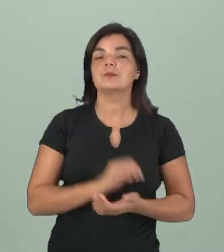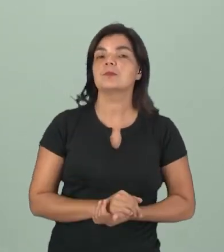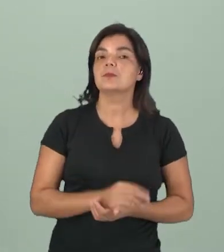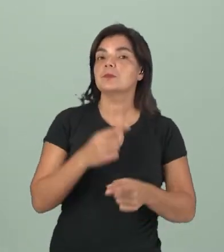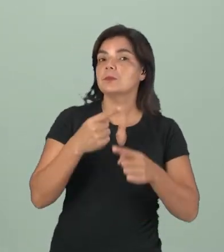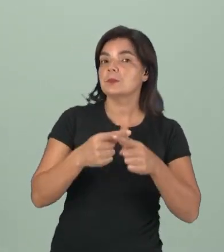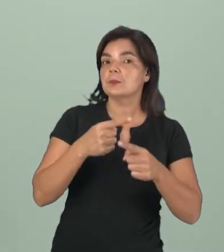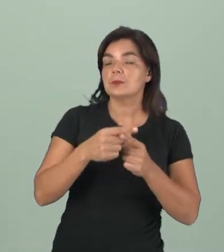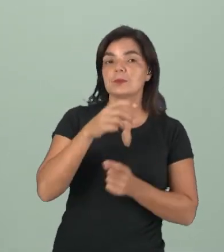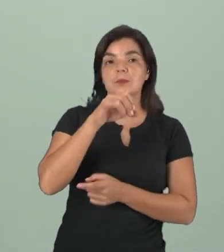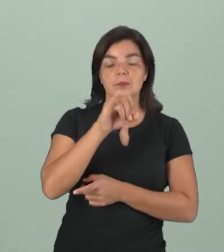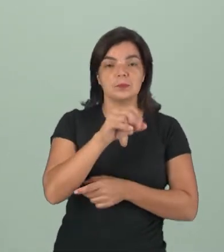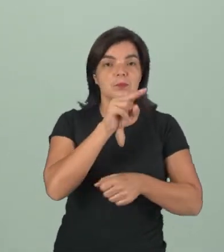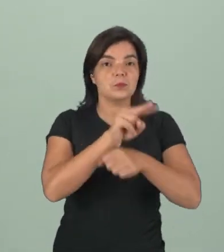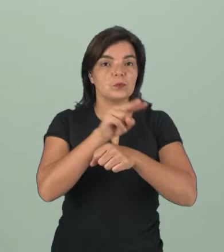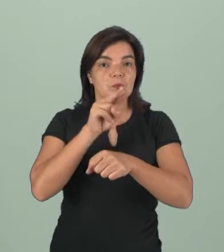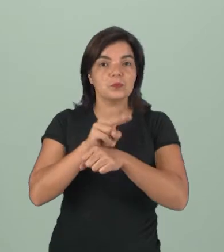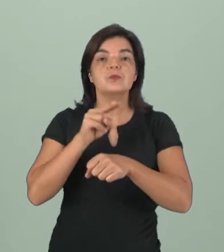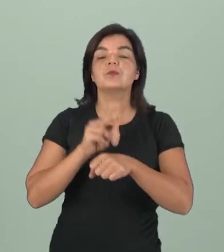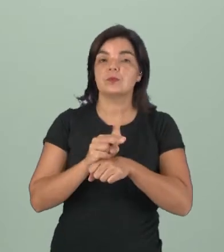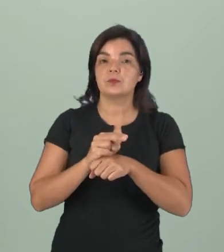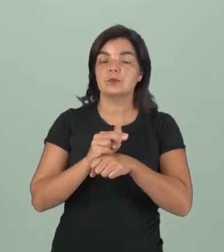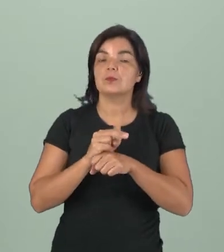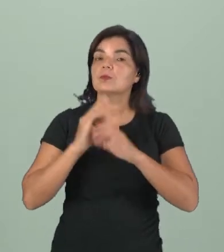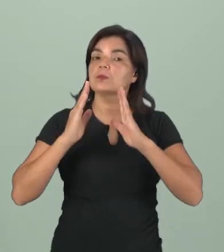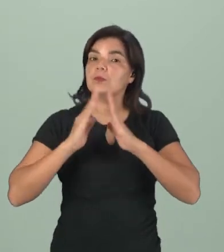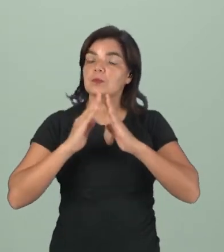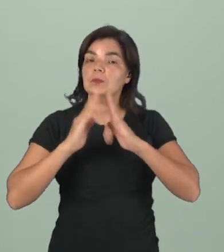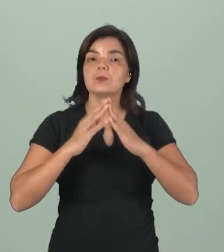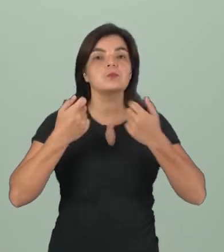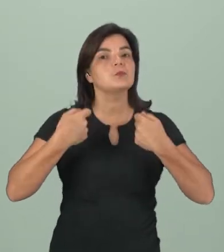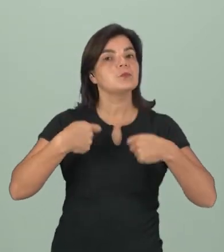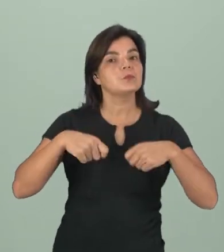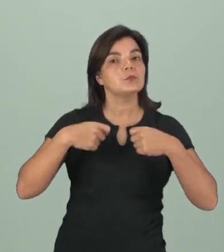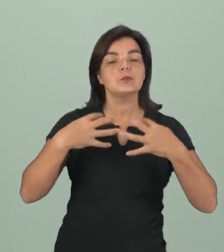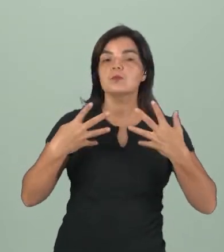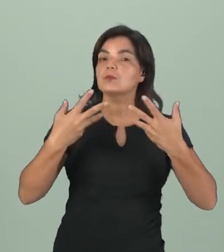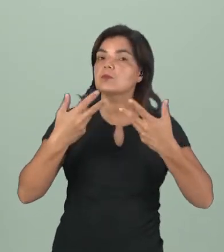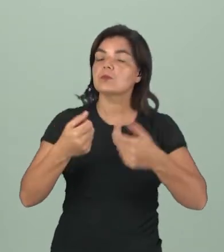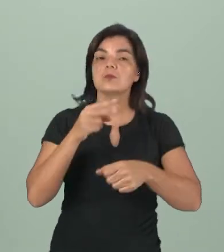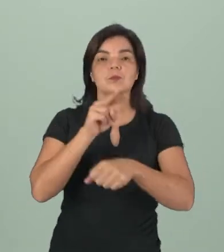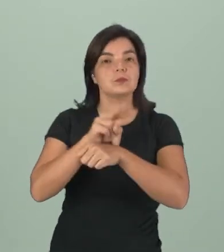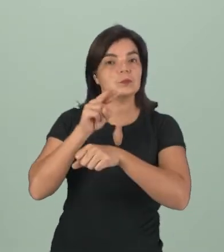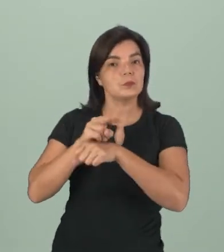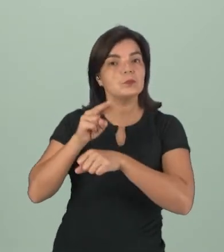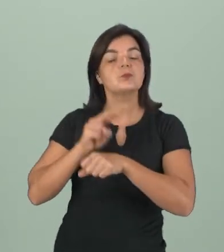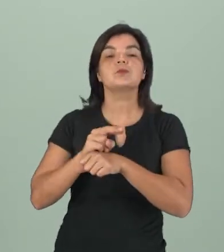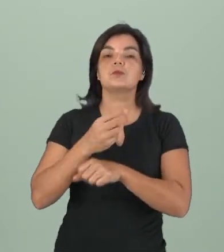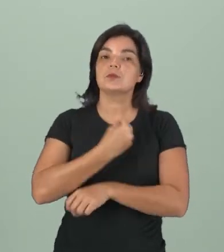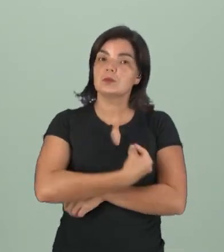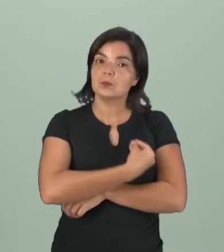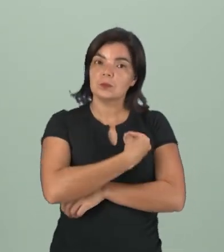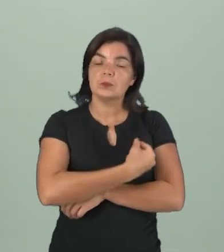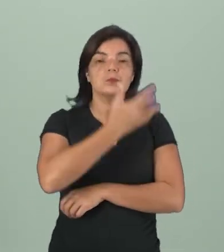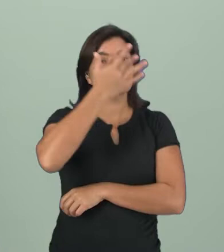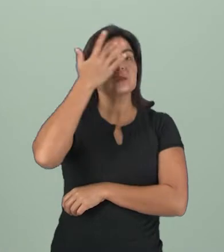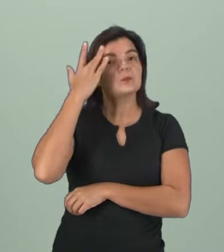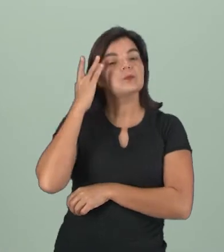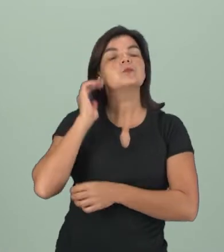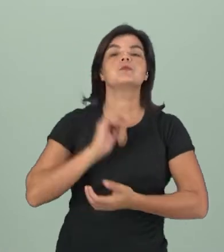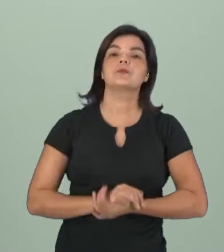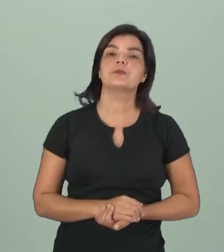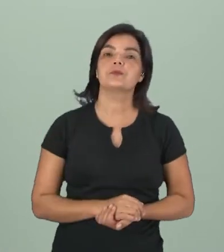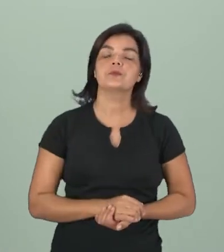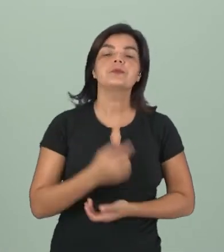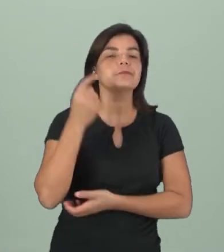Porque se eles forem criados em cativeiro, eles necessitam de todos os cuidados dos seres humanos. Mas vamos